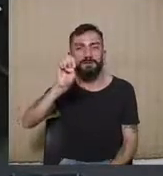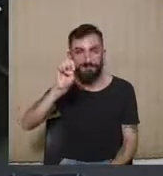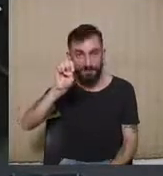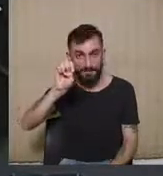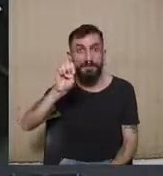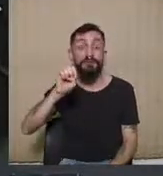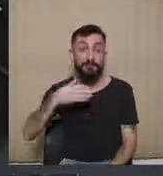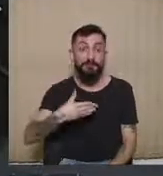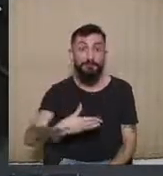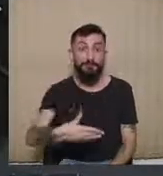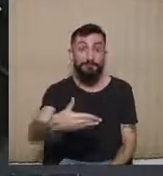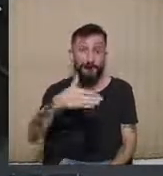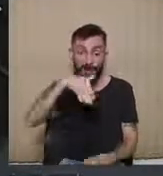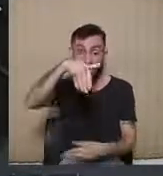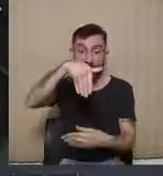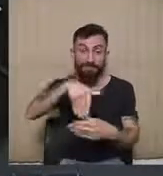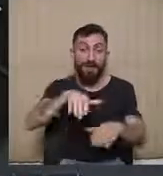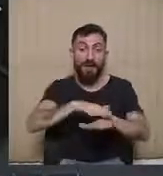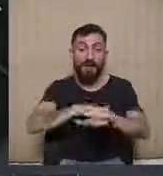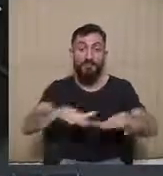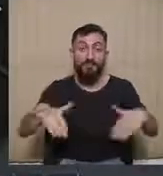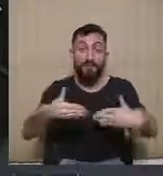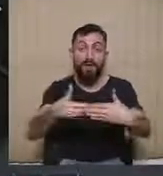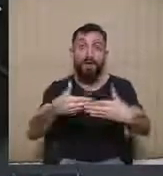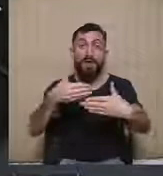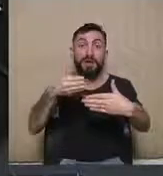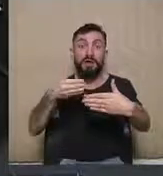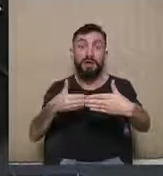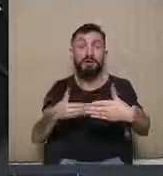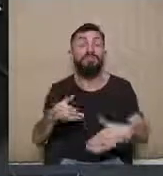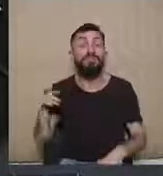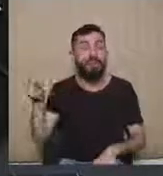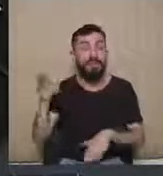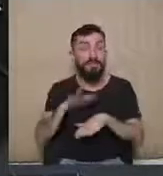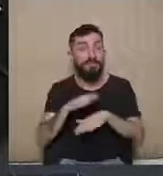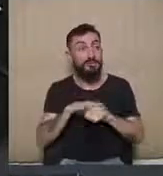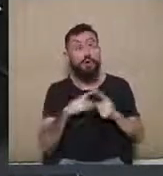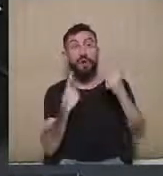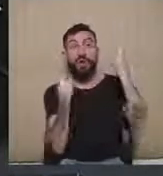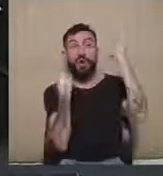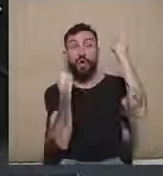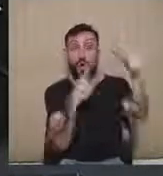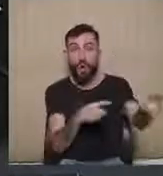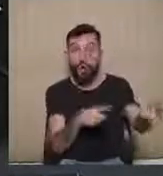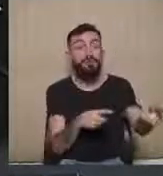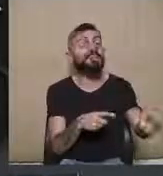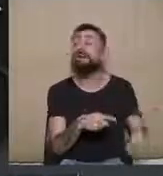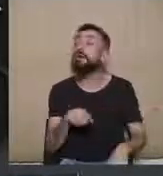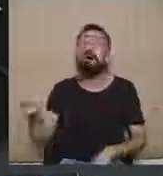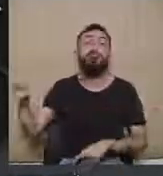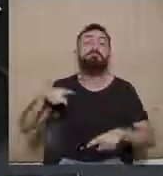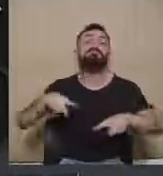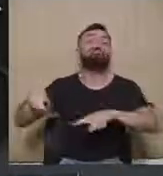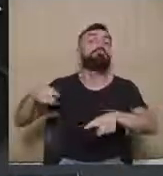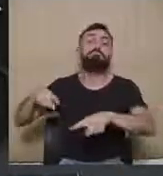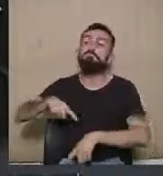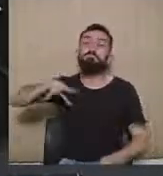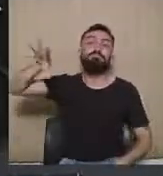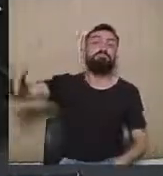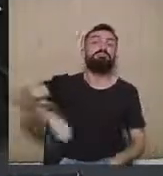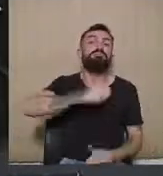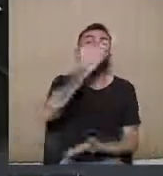urnas acabou causando, porque ele atacou o sistema eleitoral, lhe caçou. Então, eu lhe pergunto,